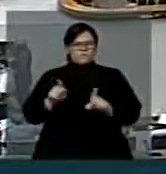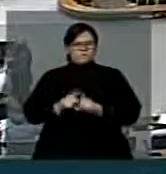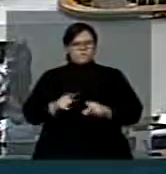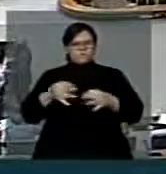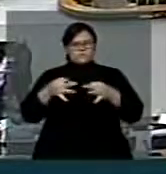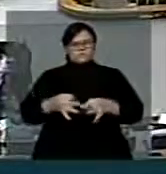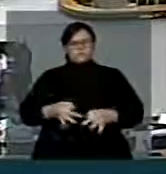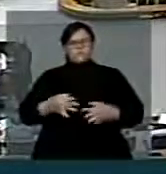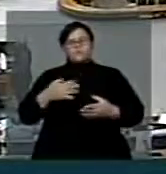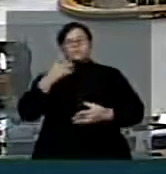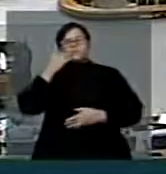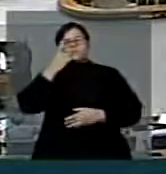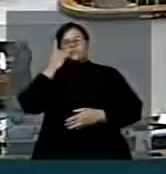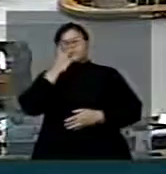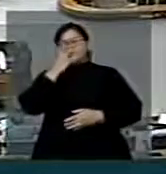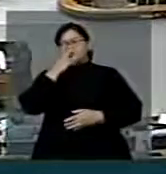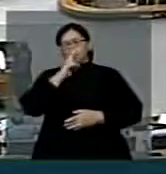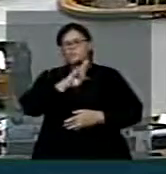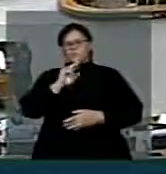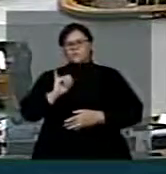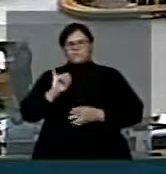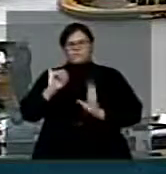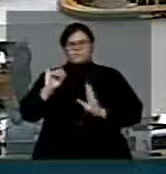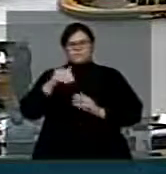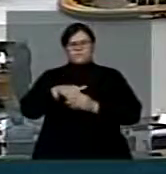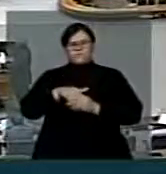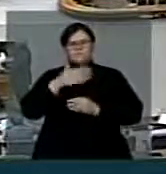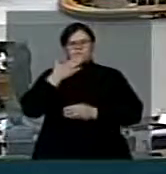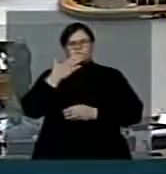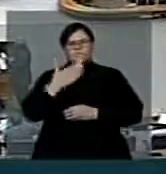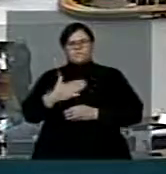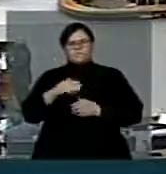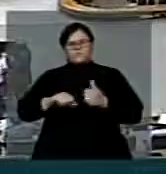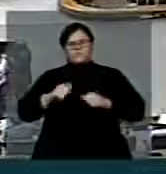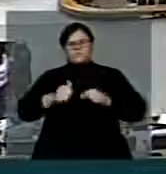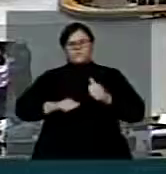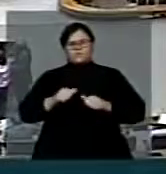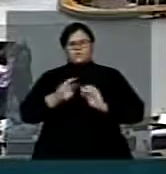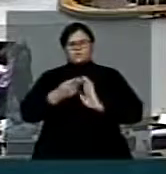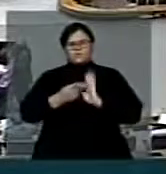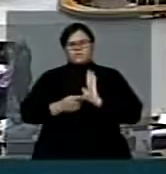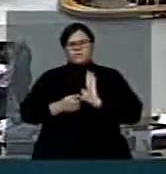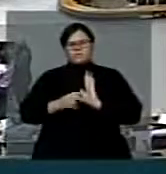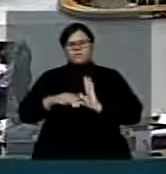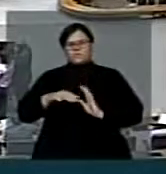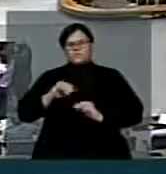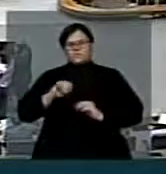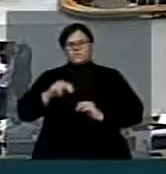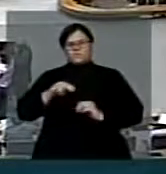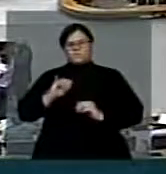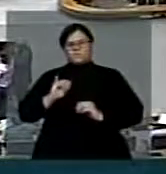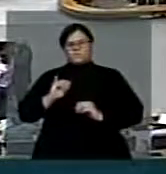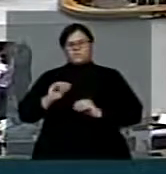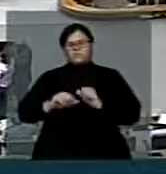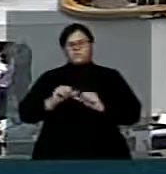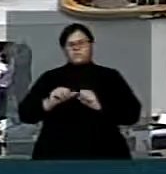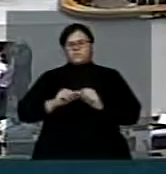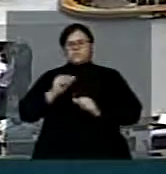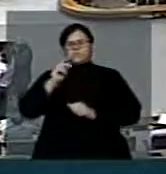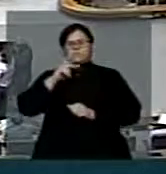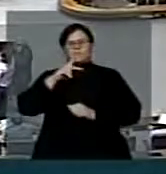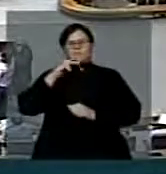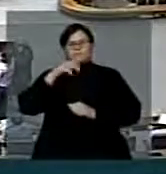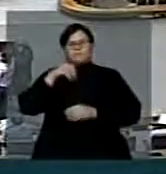os deputados devem votar agora o pedido de urgência para análise do projeto da mini-reforma eleitoral. Os deputados têm